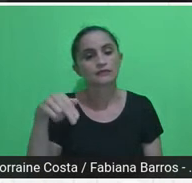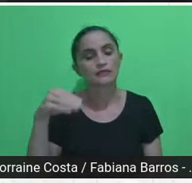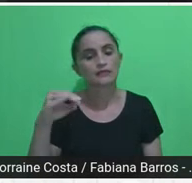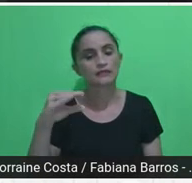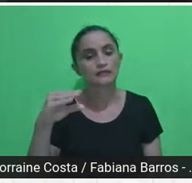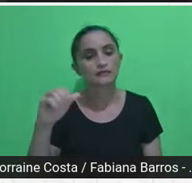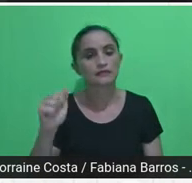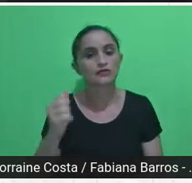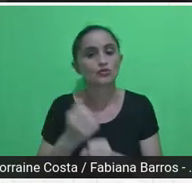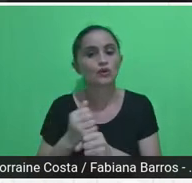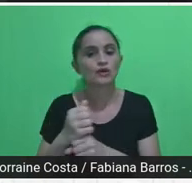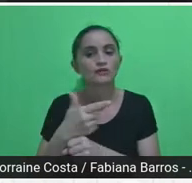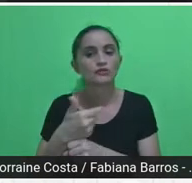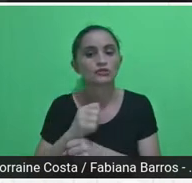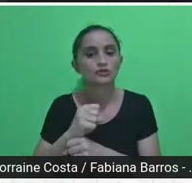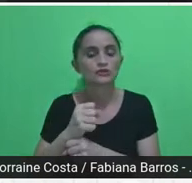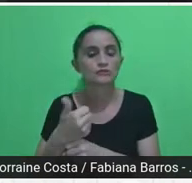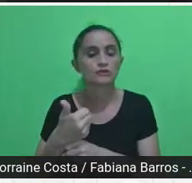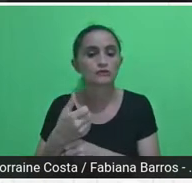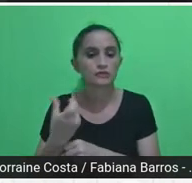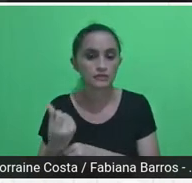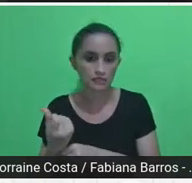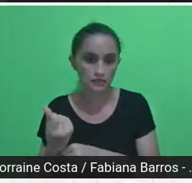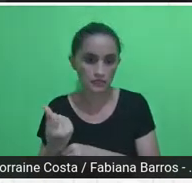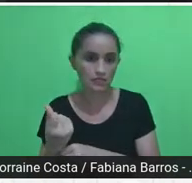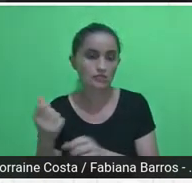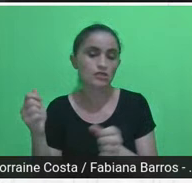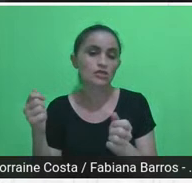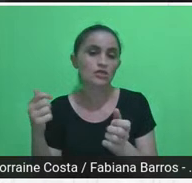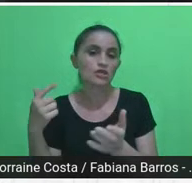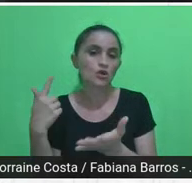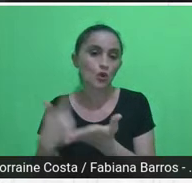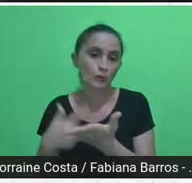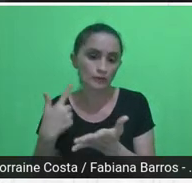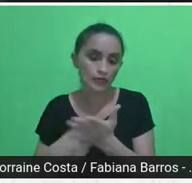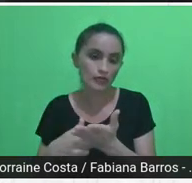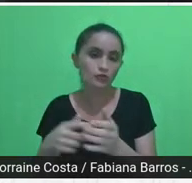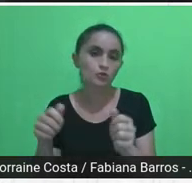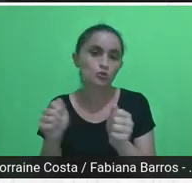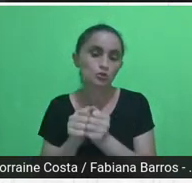em convênio com a Secretaria Municipal de Desenvolvimento Urbano e